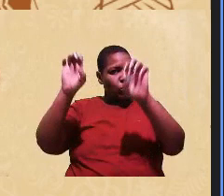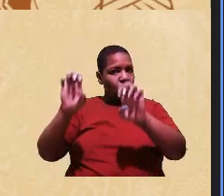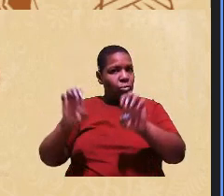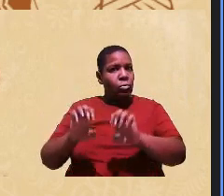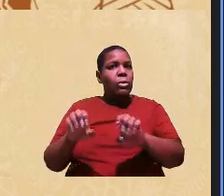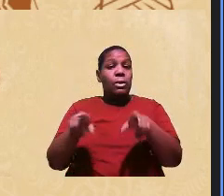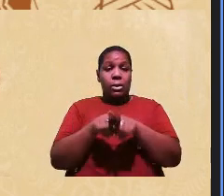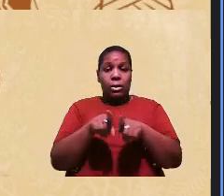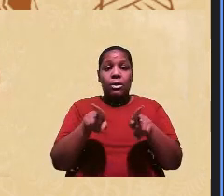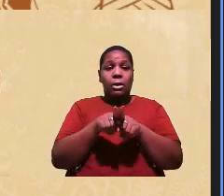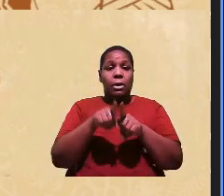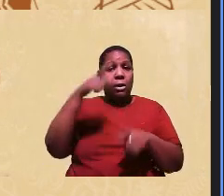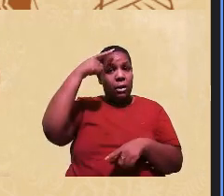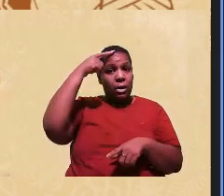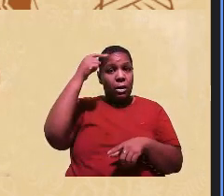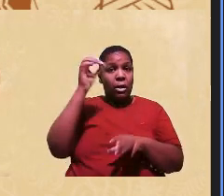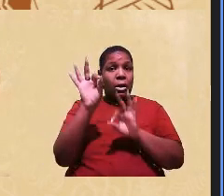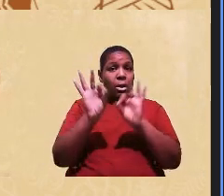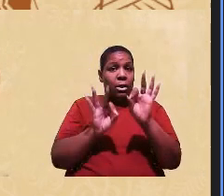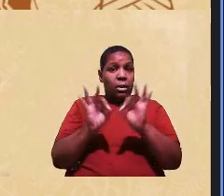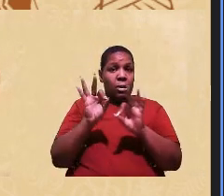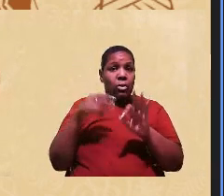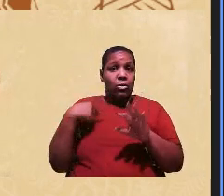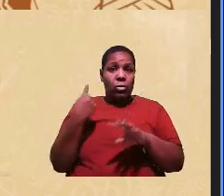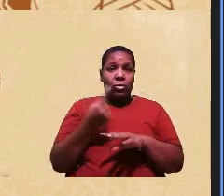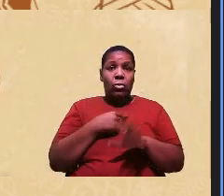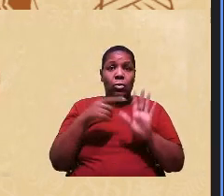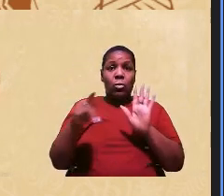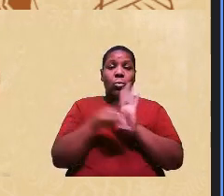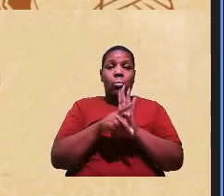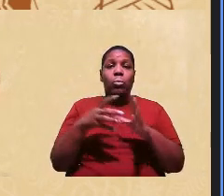também organizacional do nosso próprio modo de vida